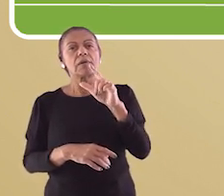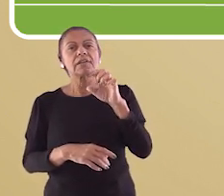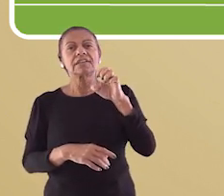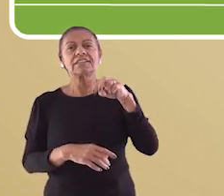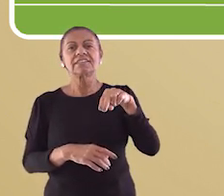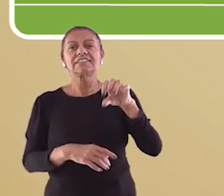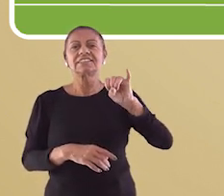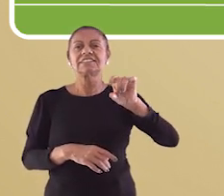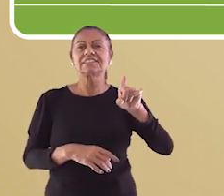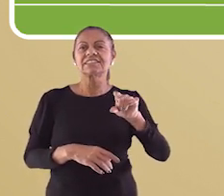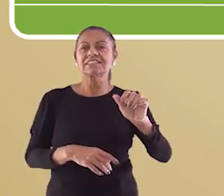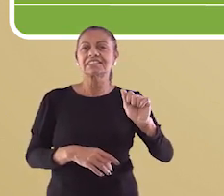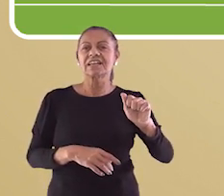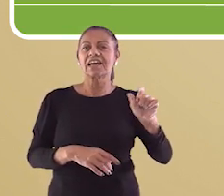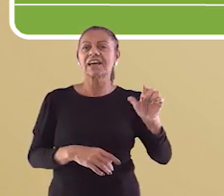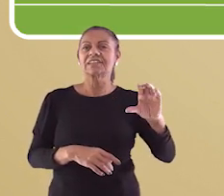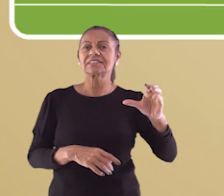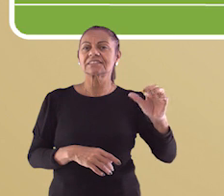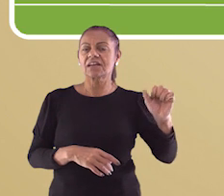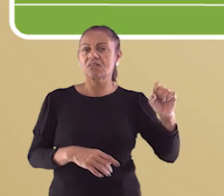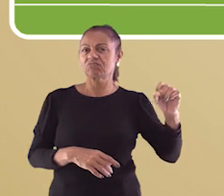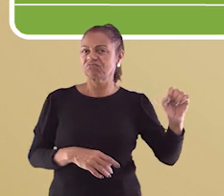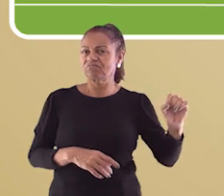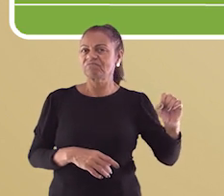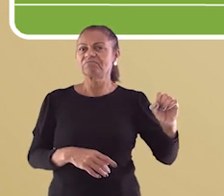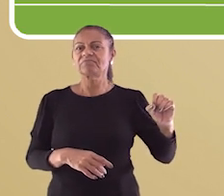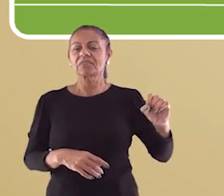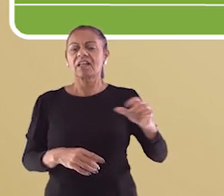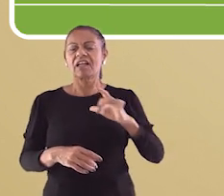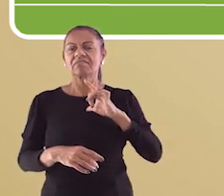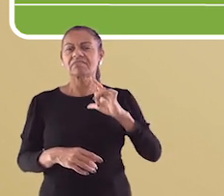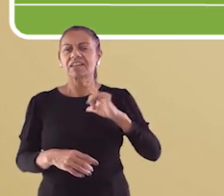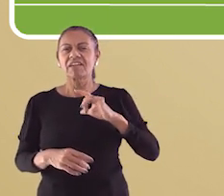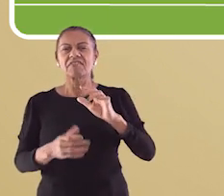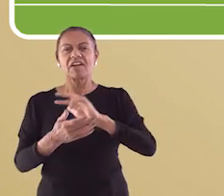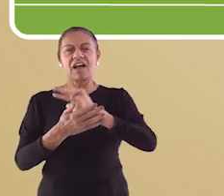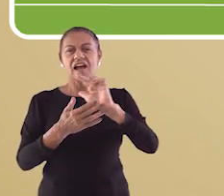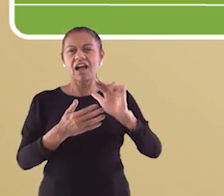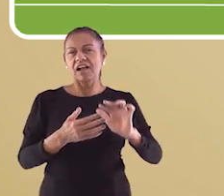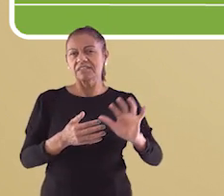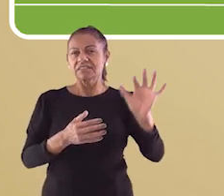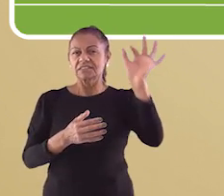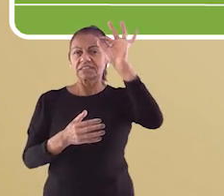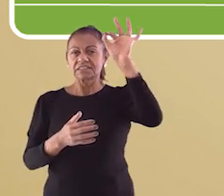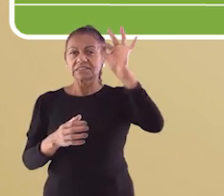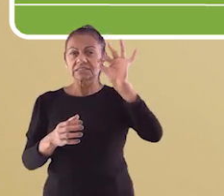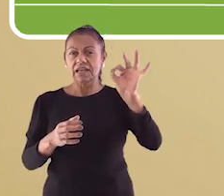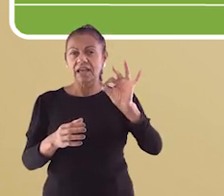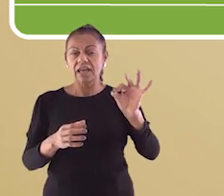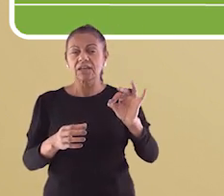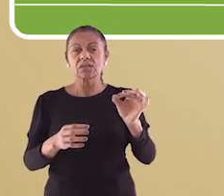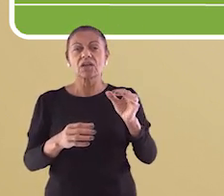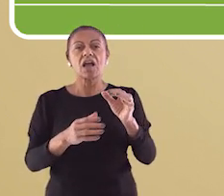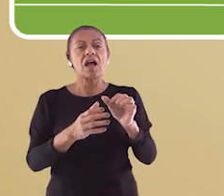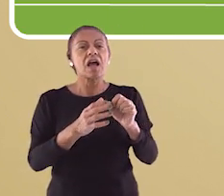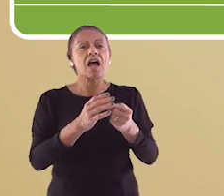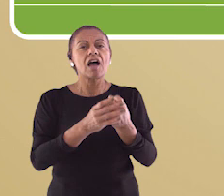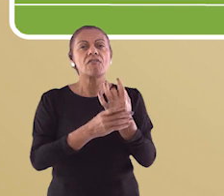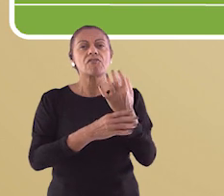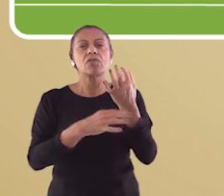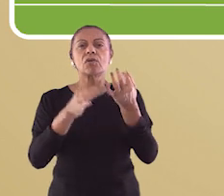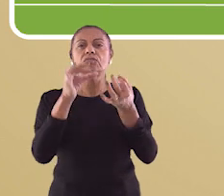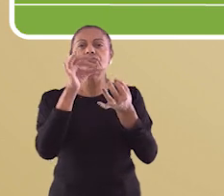flores realizadas pelos insetos, como as borboletas, as abelhas, os pássaros e o beija-flor,